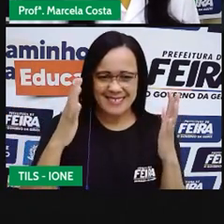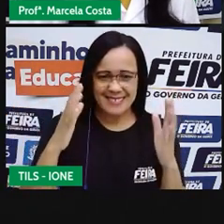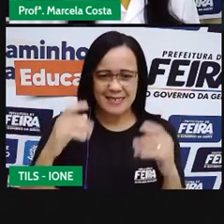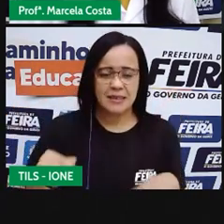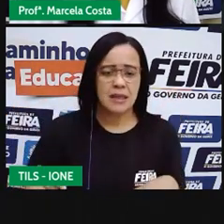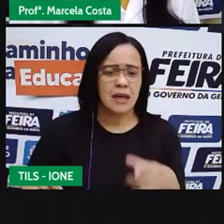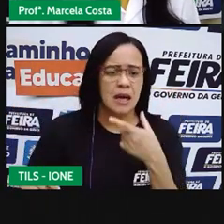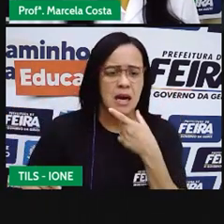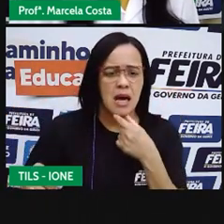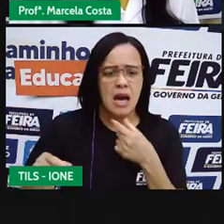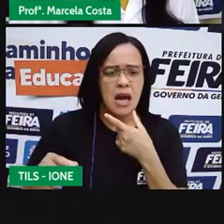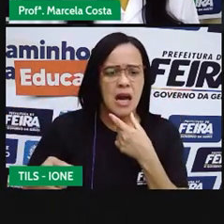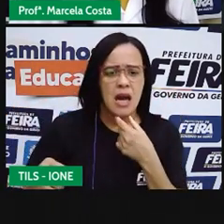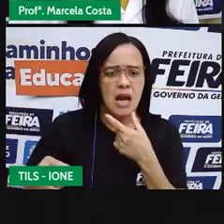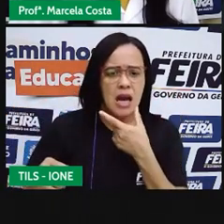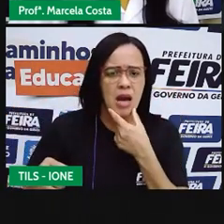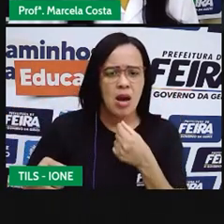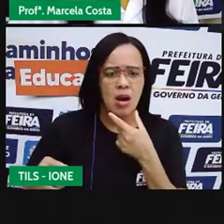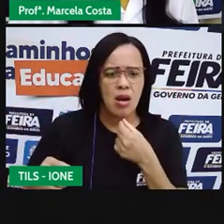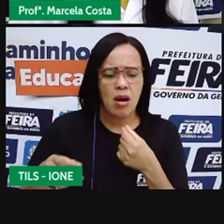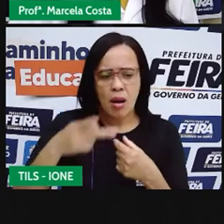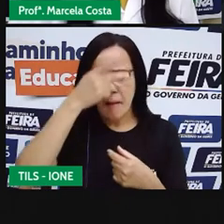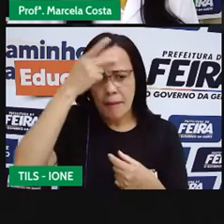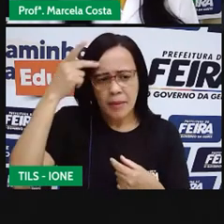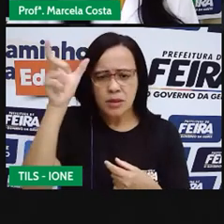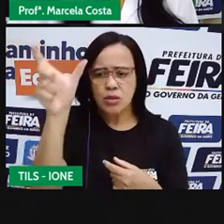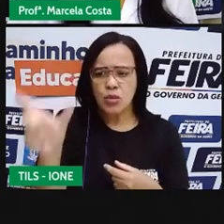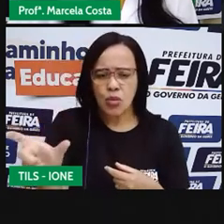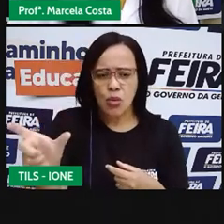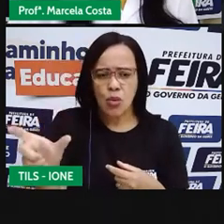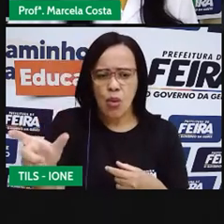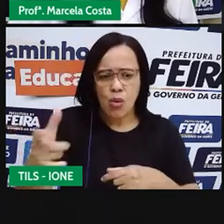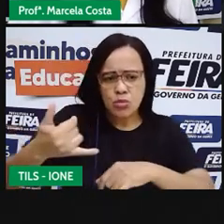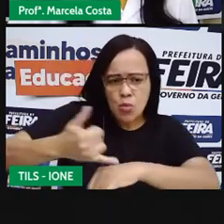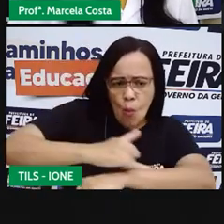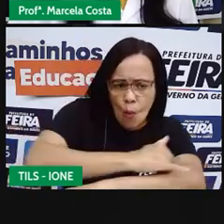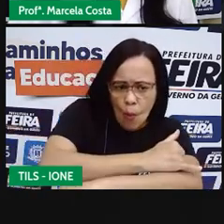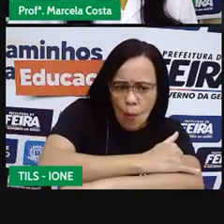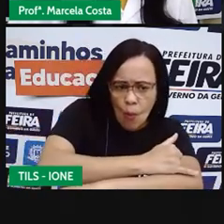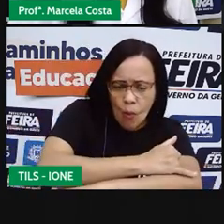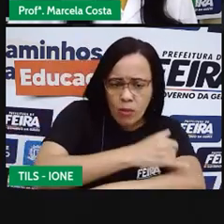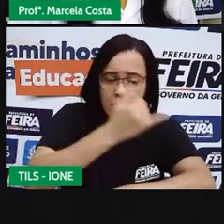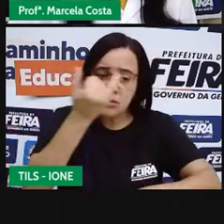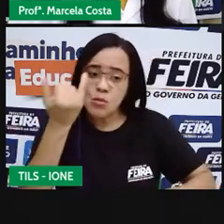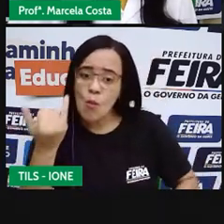E essa pessoa aqui? É uma pessoa gorda ou uma pessoa magra?